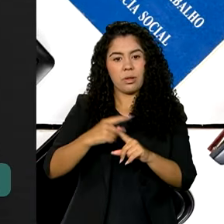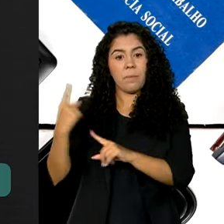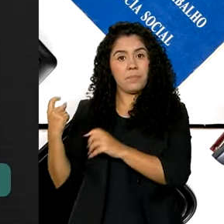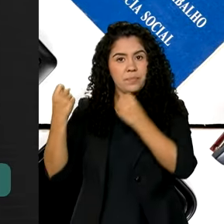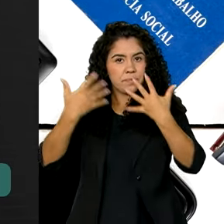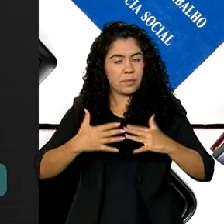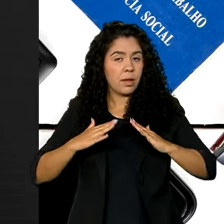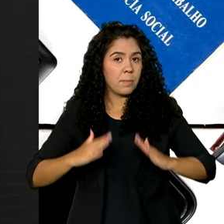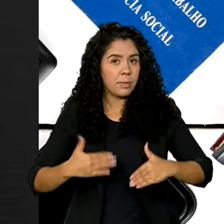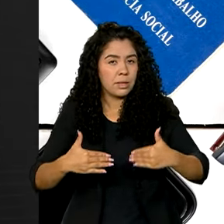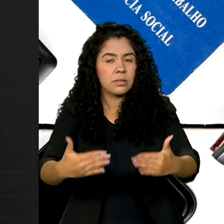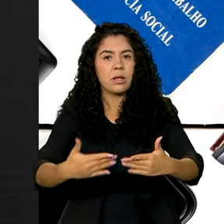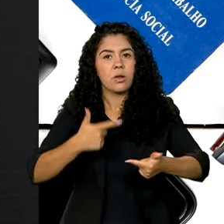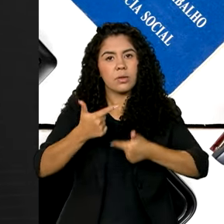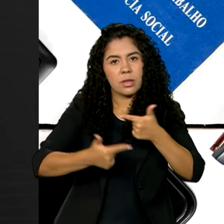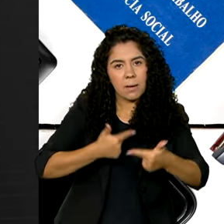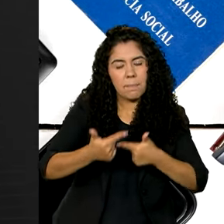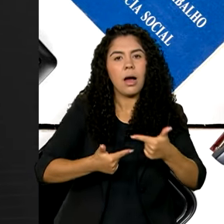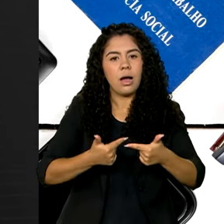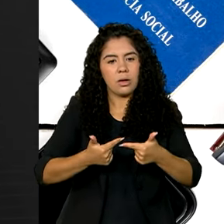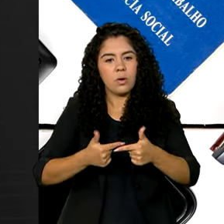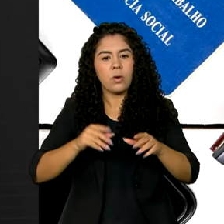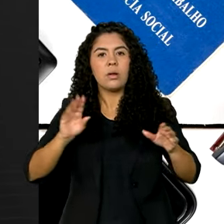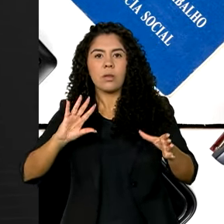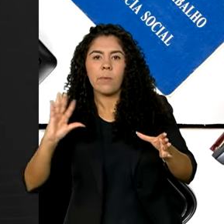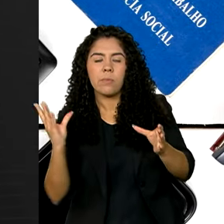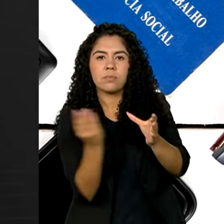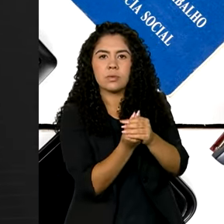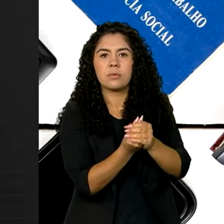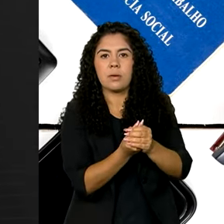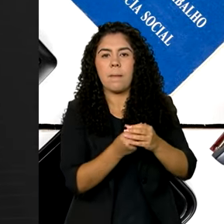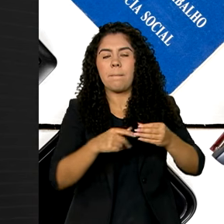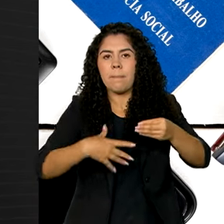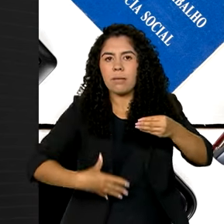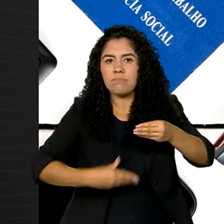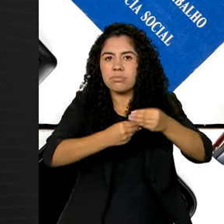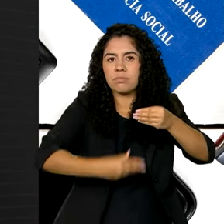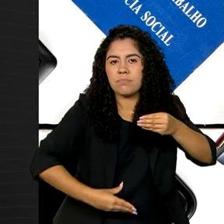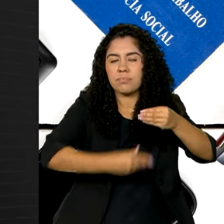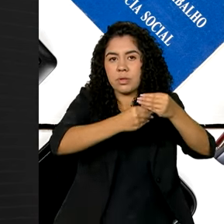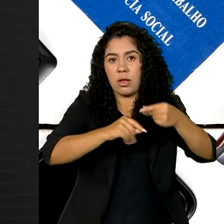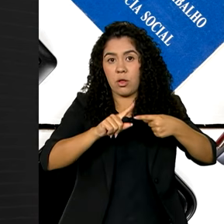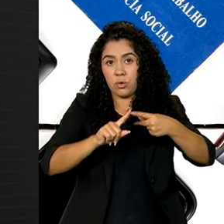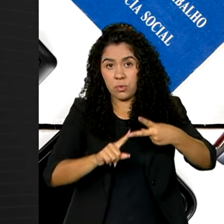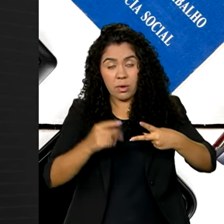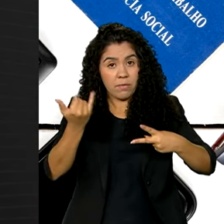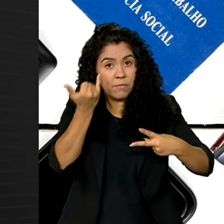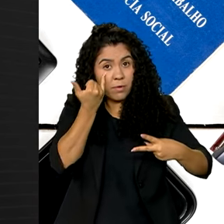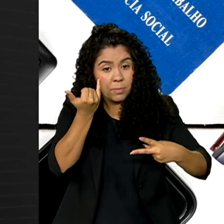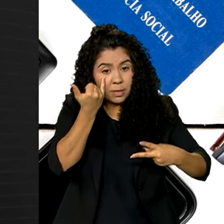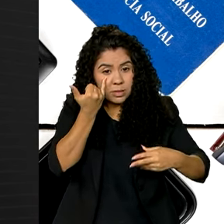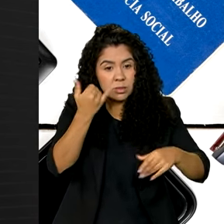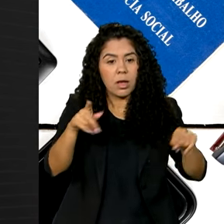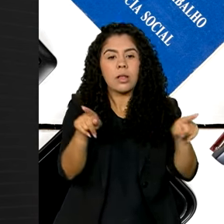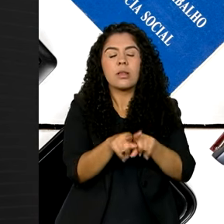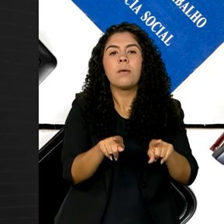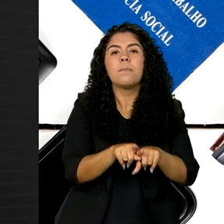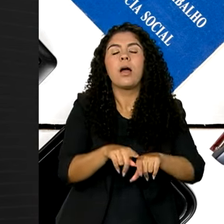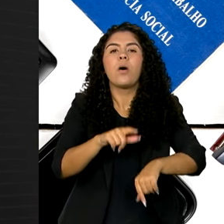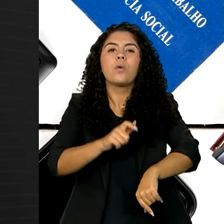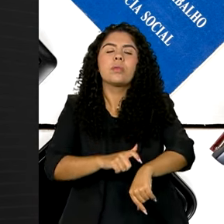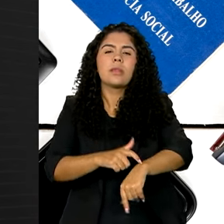Trabalho e Emprego também passou a incluir dois novos dados no Caged, a taxa de rotatividade e o tempo médio de